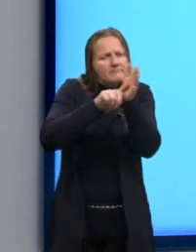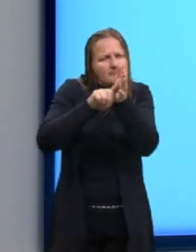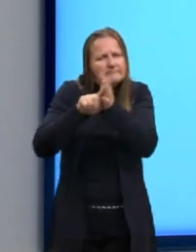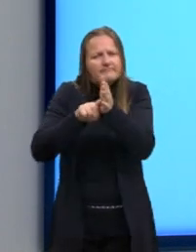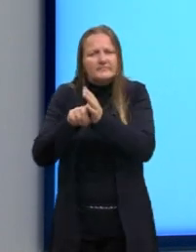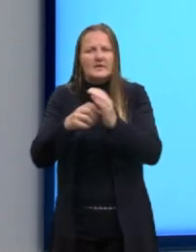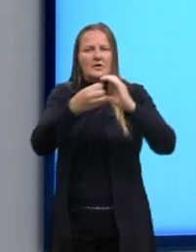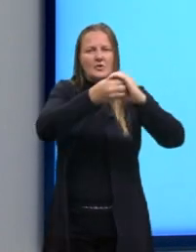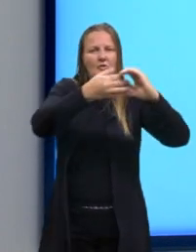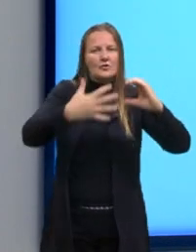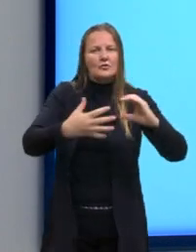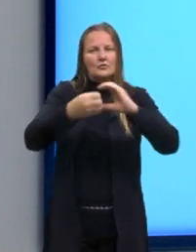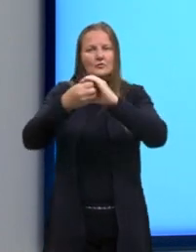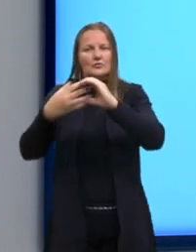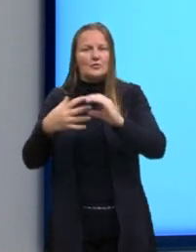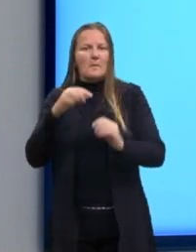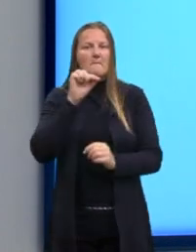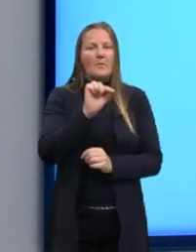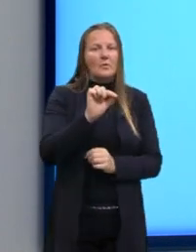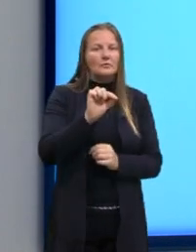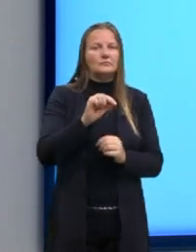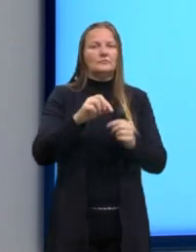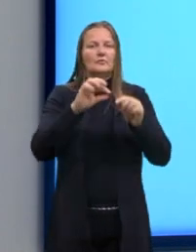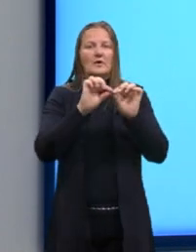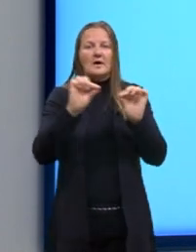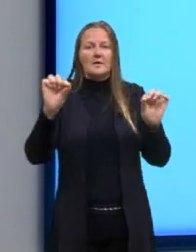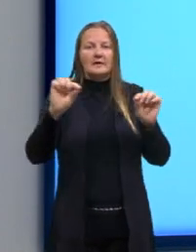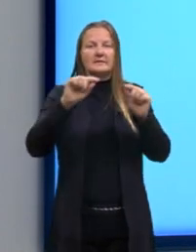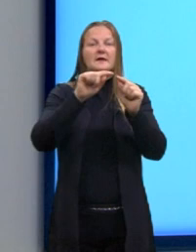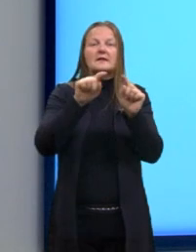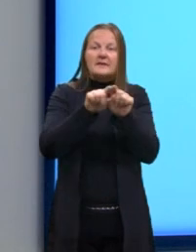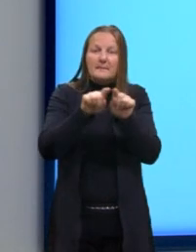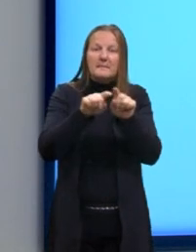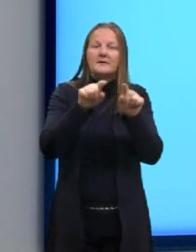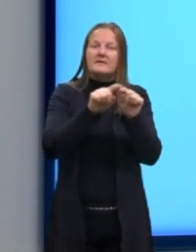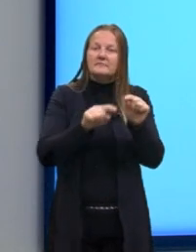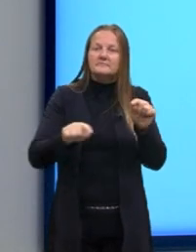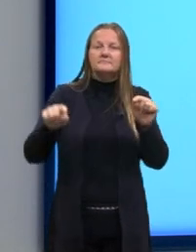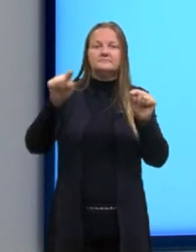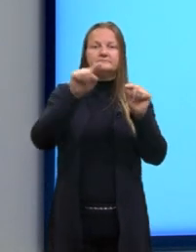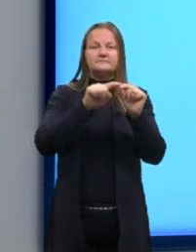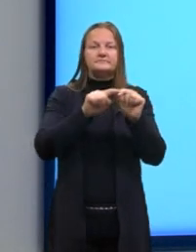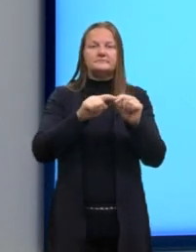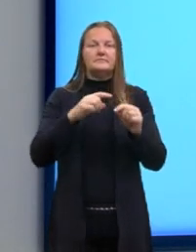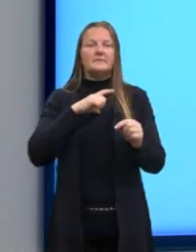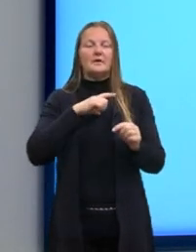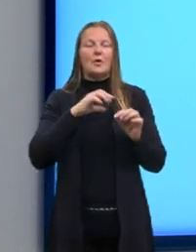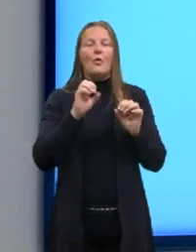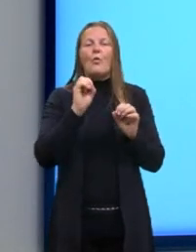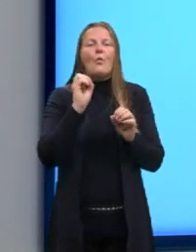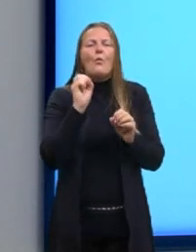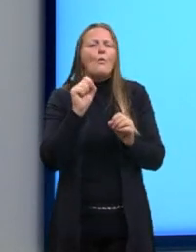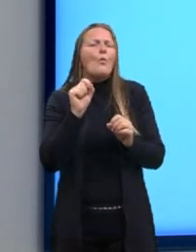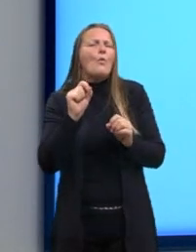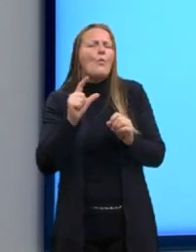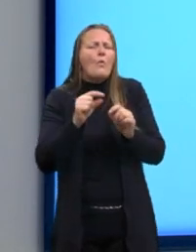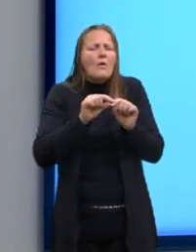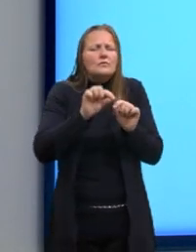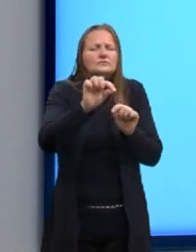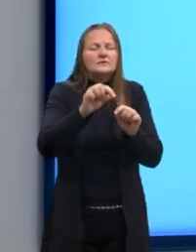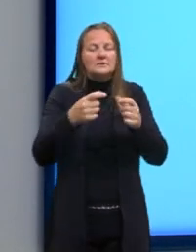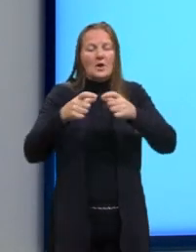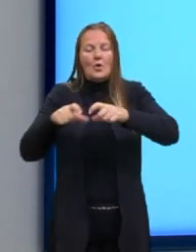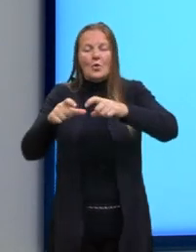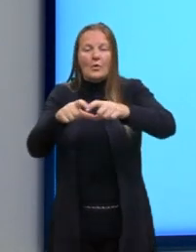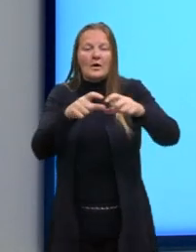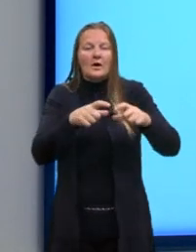propriedades do ponto, reta e da circunferência. Determinando suas distâncias, localizações